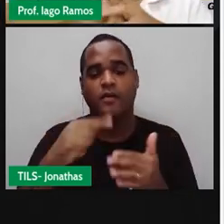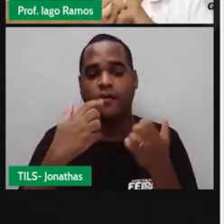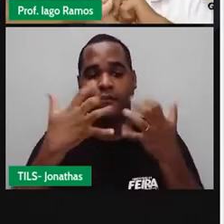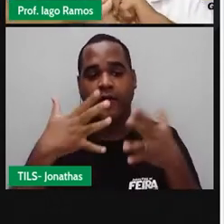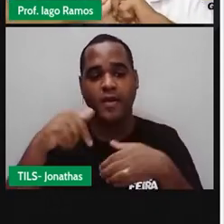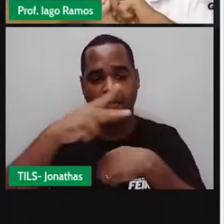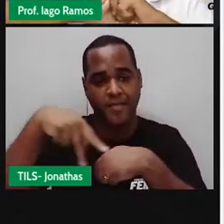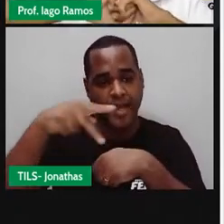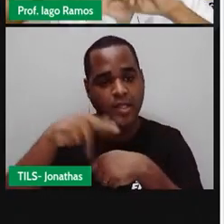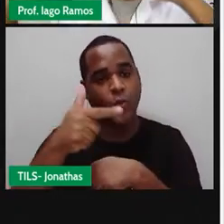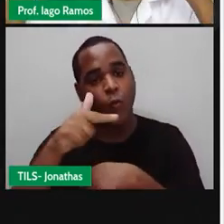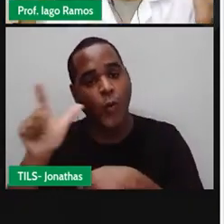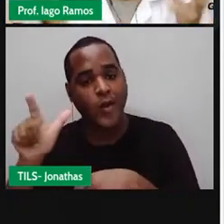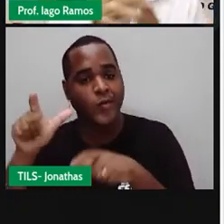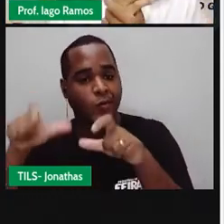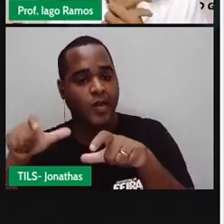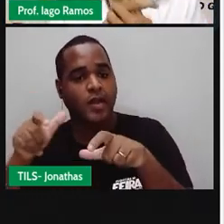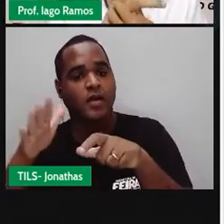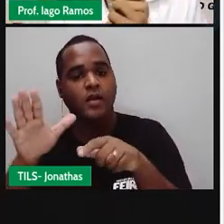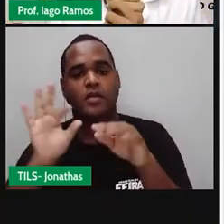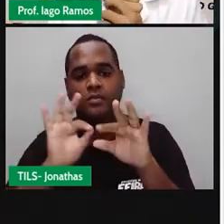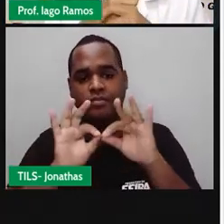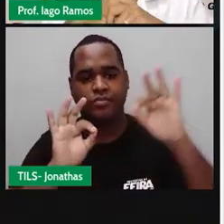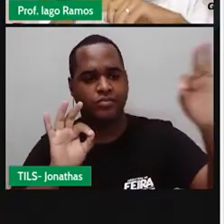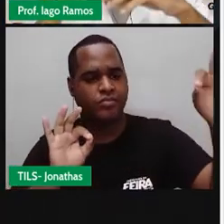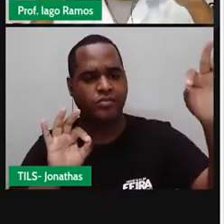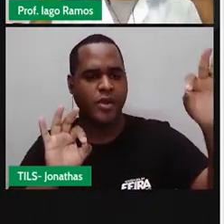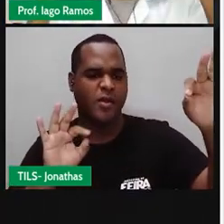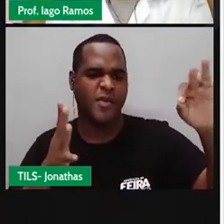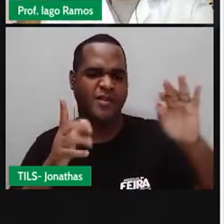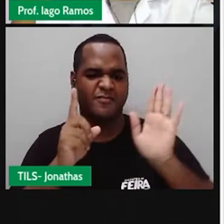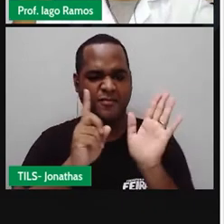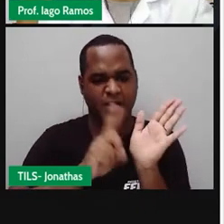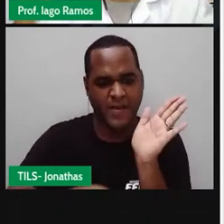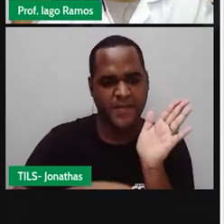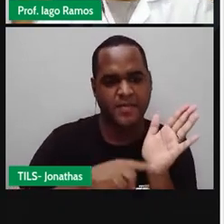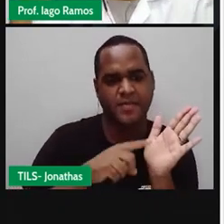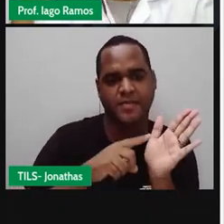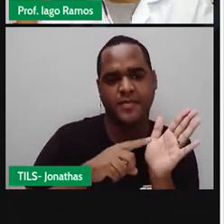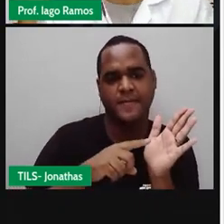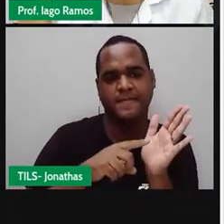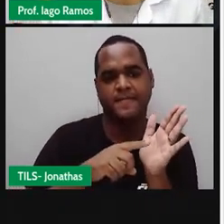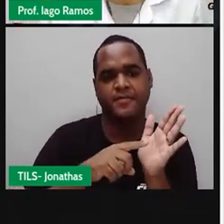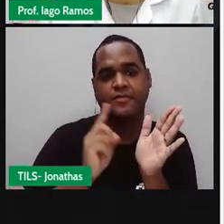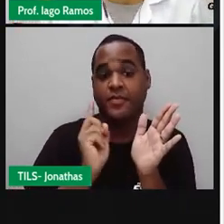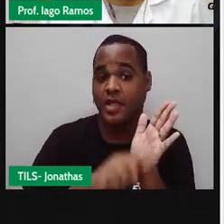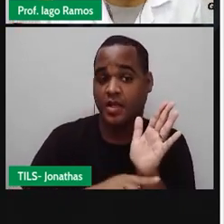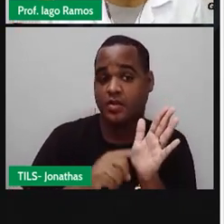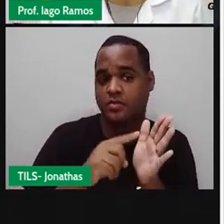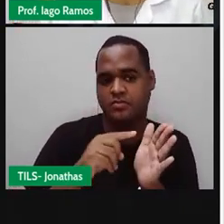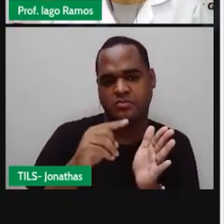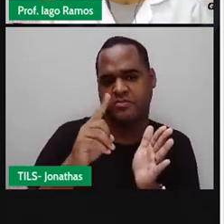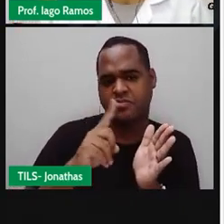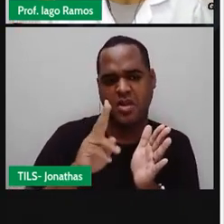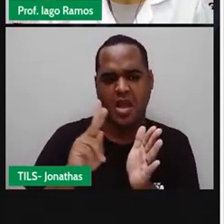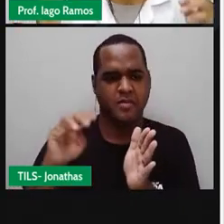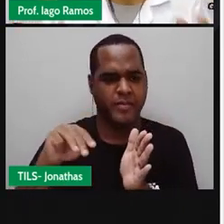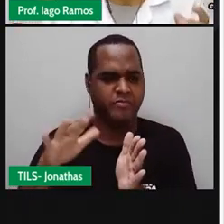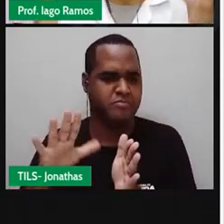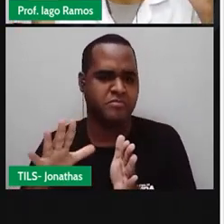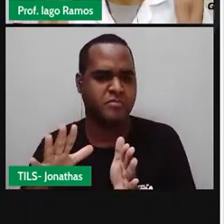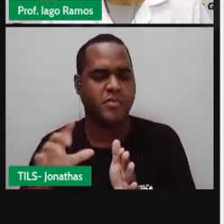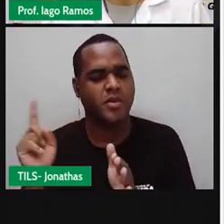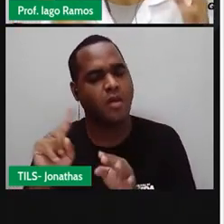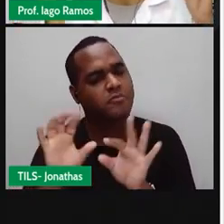país. E eu... Esse trajeto deu, sei lá... Menos não sei quantos quilômetros. Não existe isso. Não existe